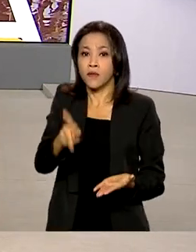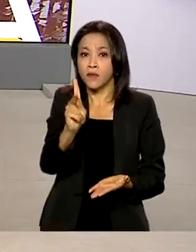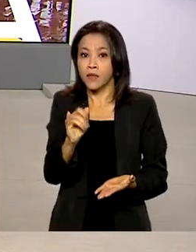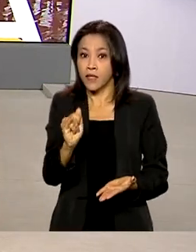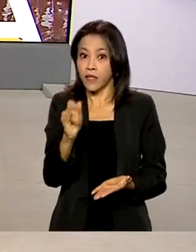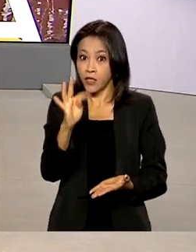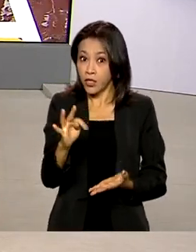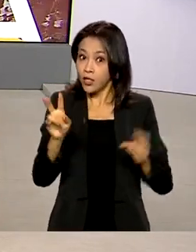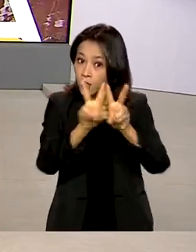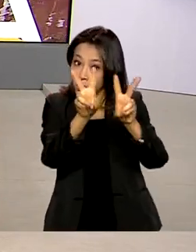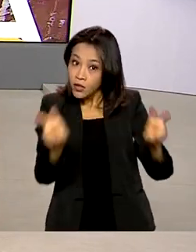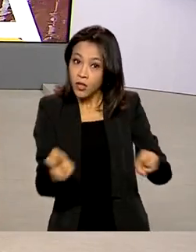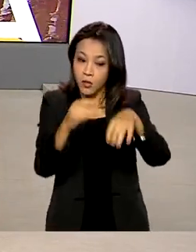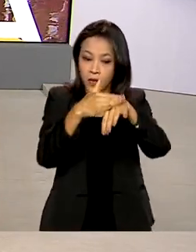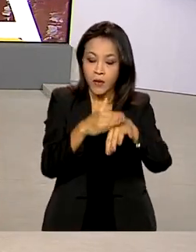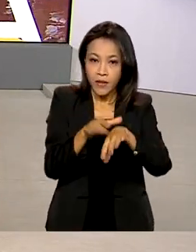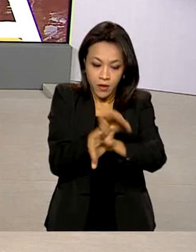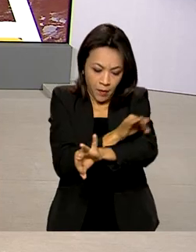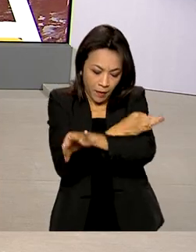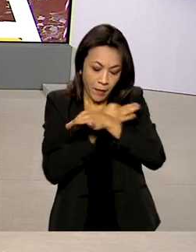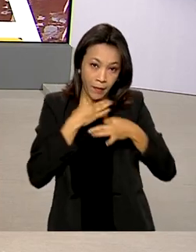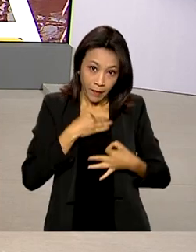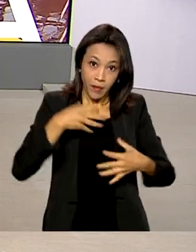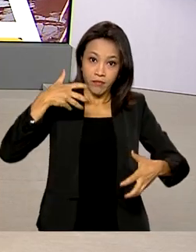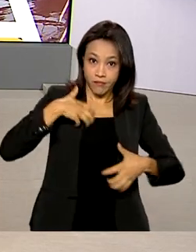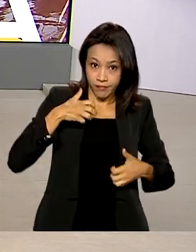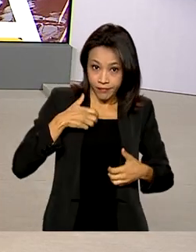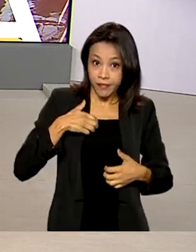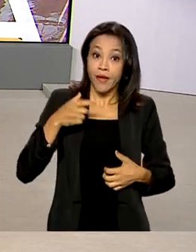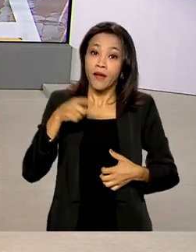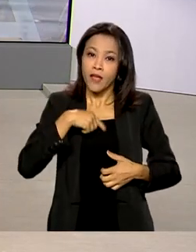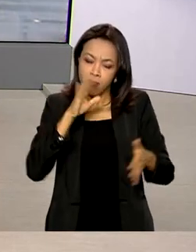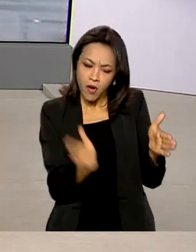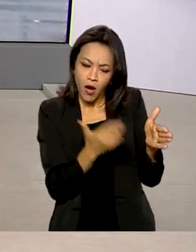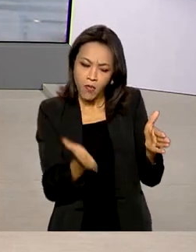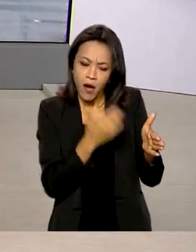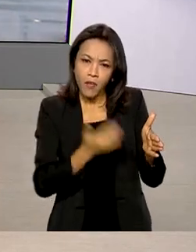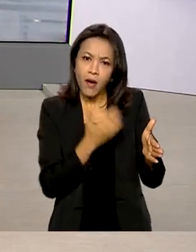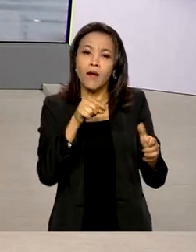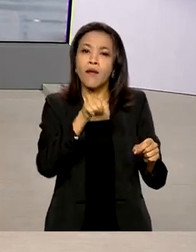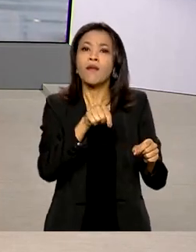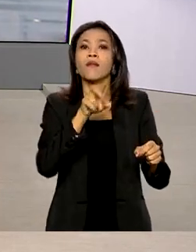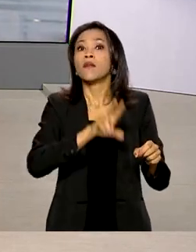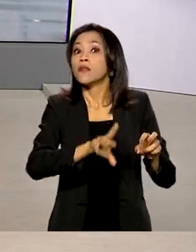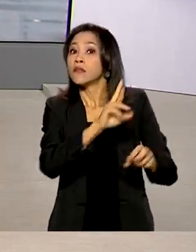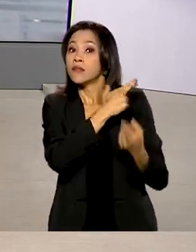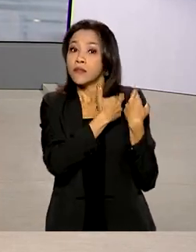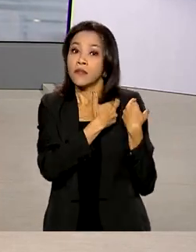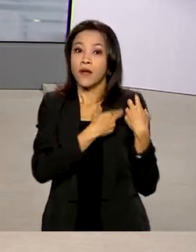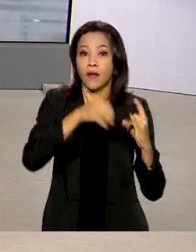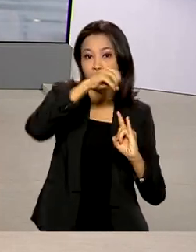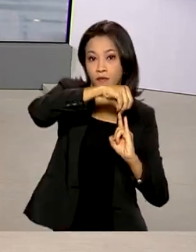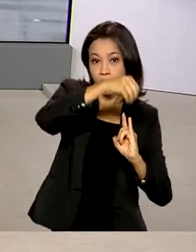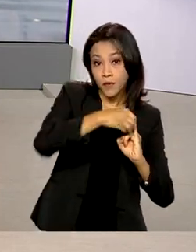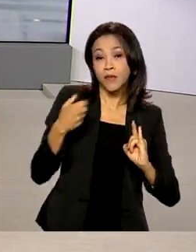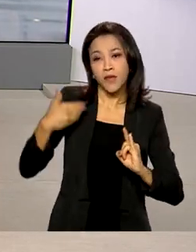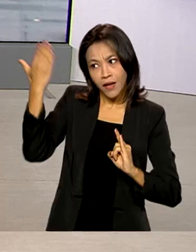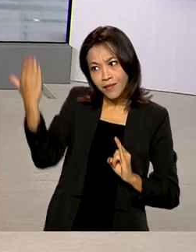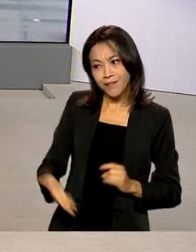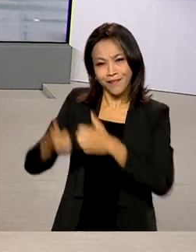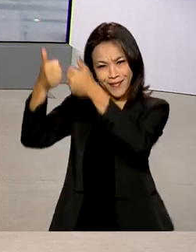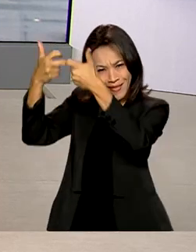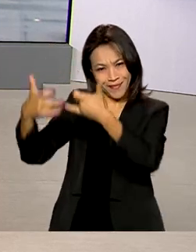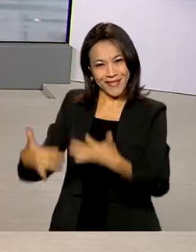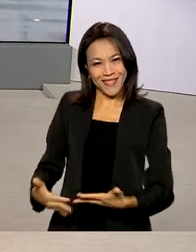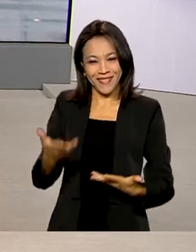da monkeypox produzidos pela Fiocruz. A repórter Márcia Fernandes traz ao vivo os detalhes pra gente. Bom